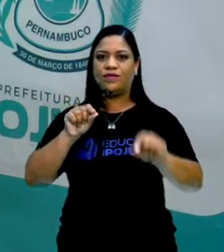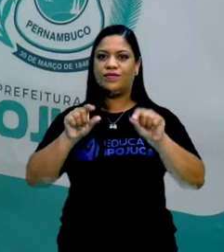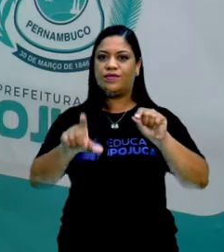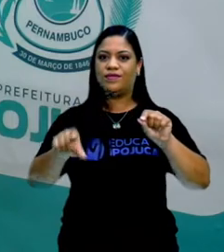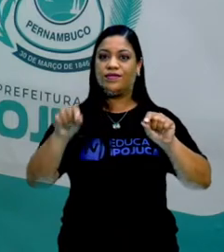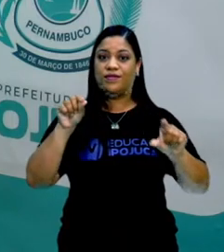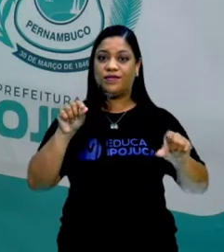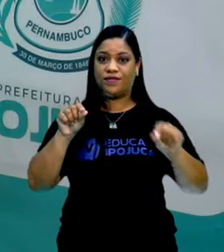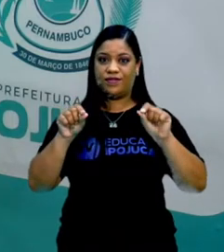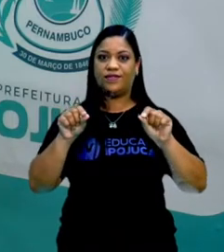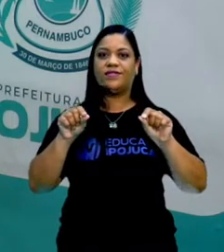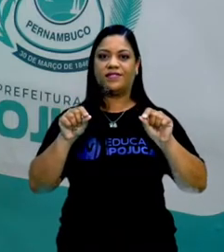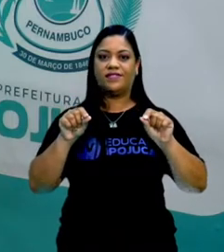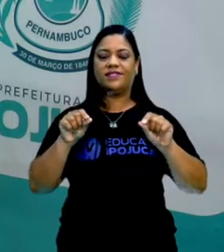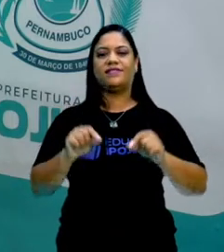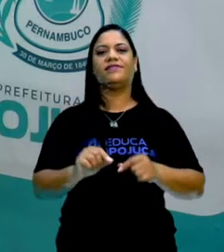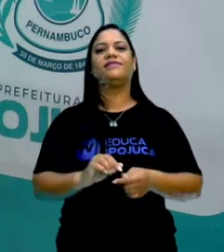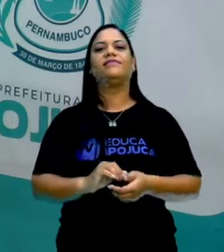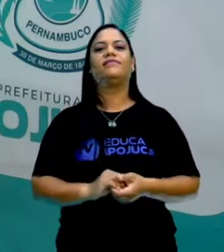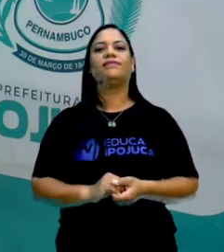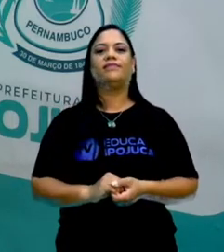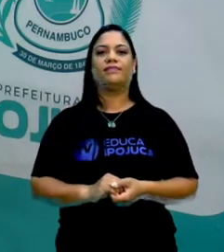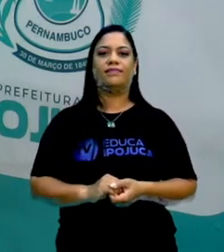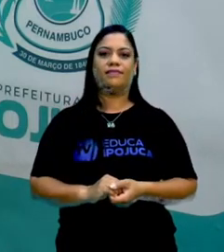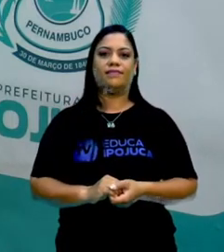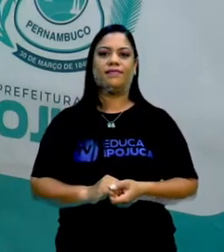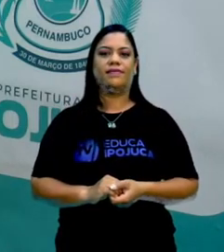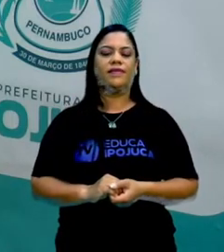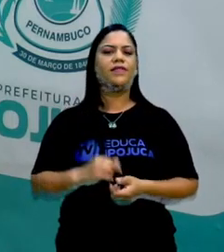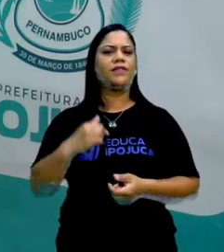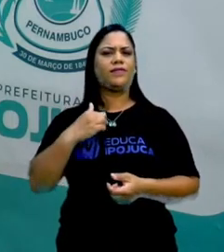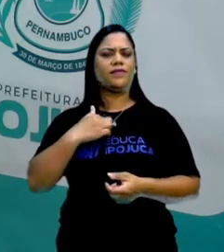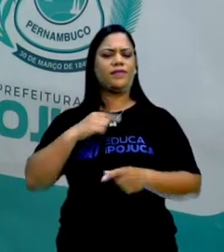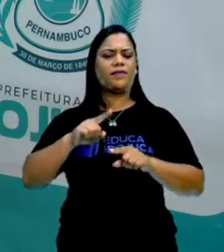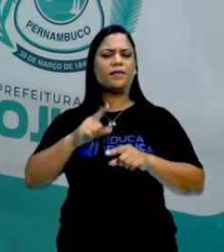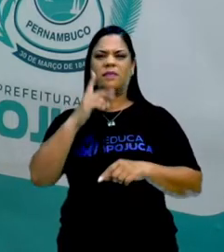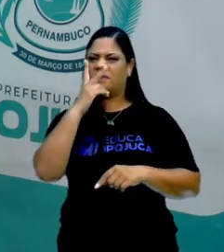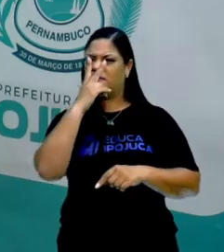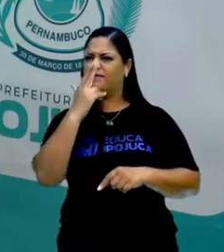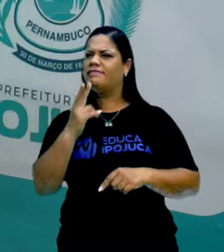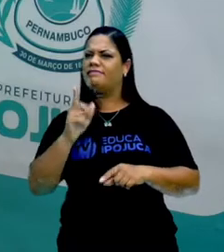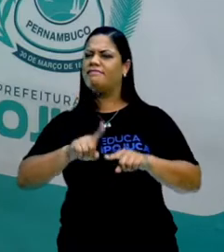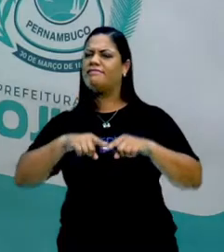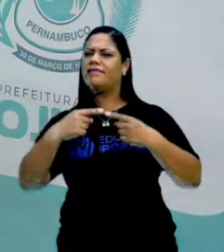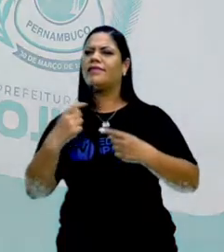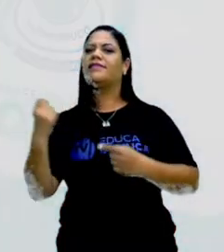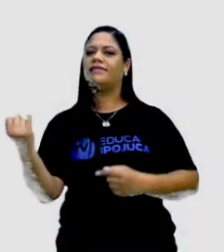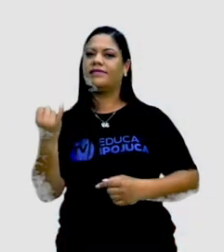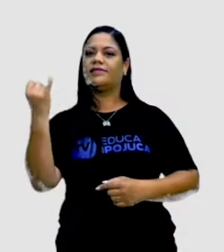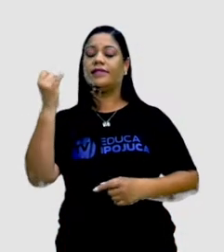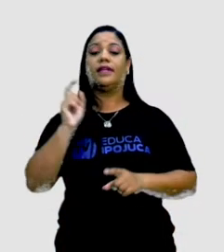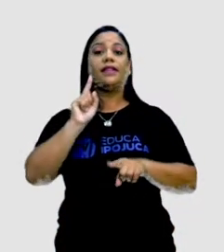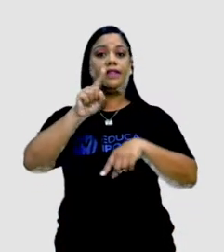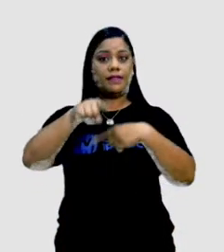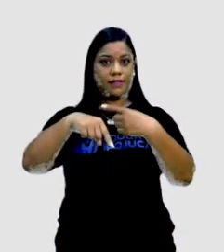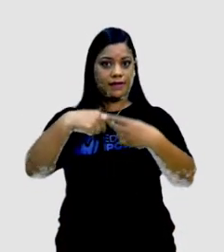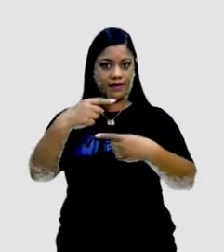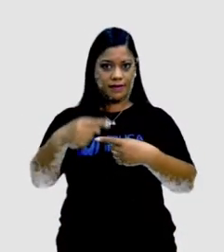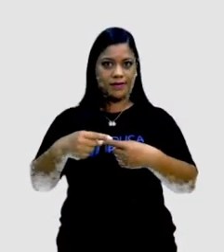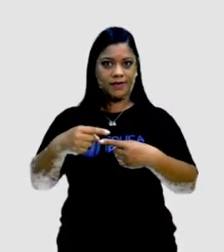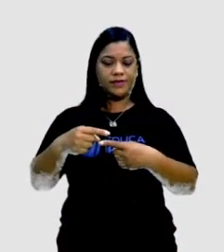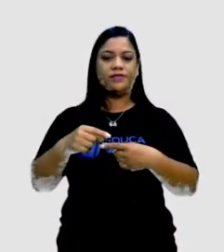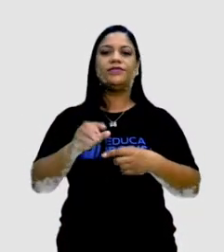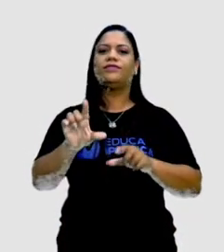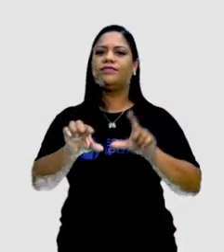filtrando dentro destas informações aquilo que eu julgo mais importante. Depois que eu faço essa